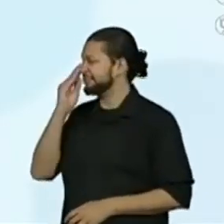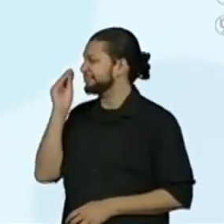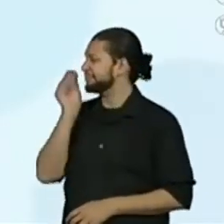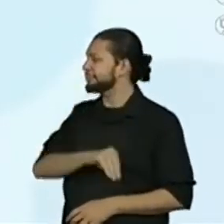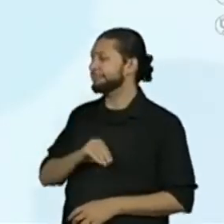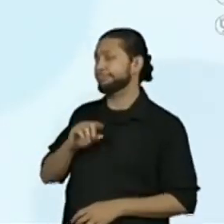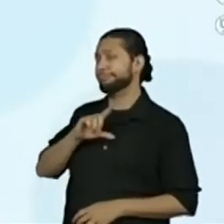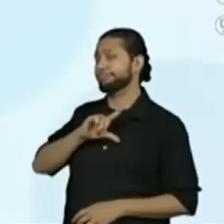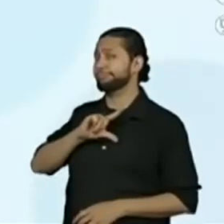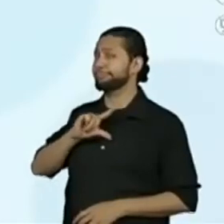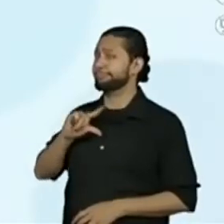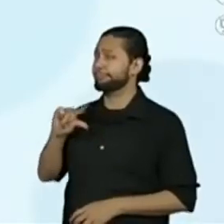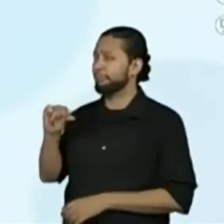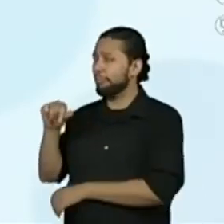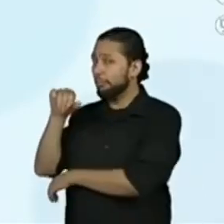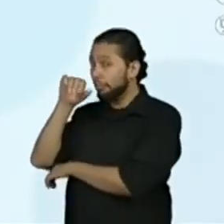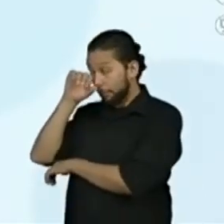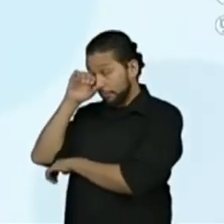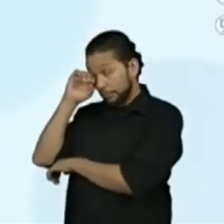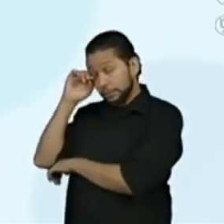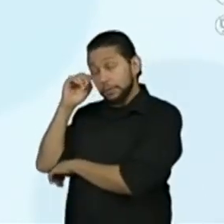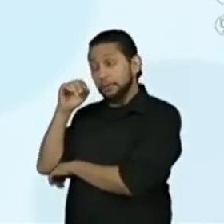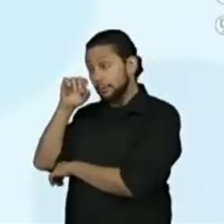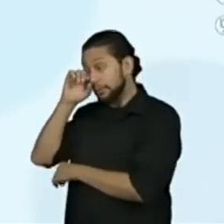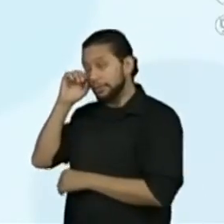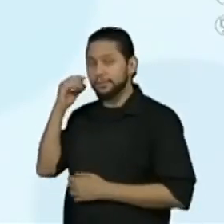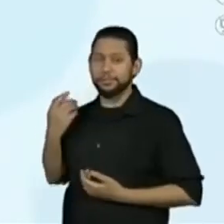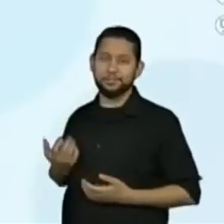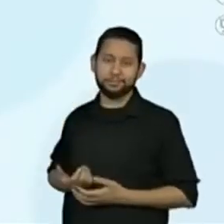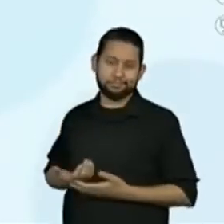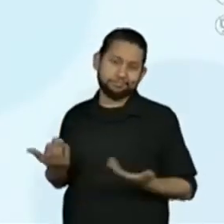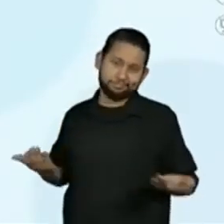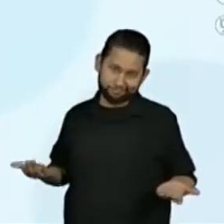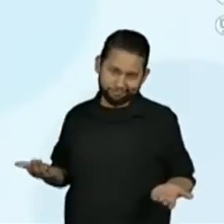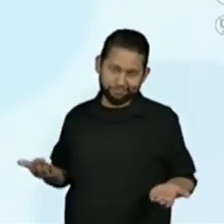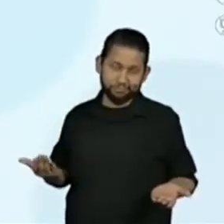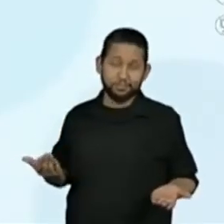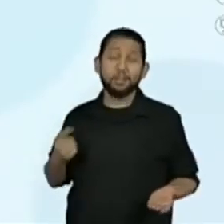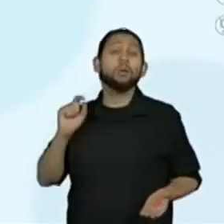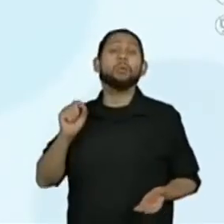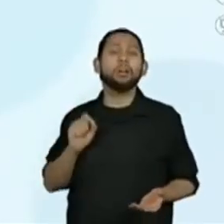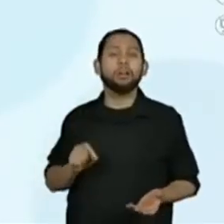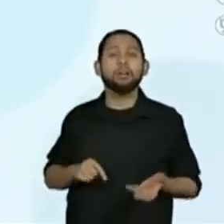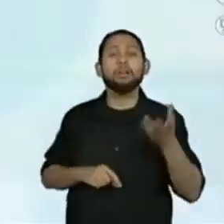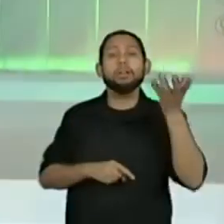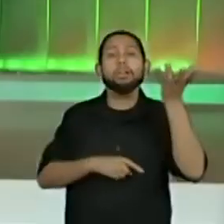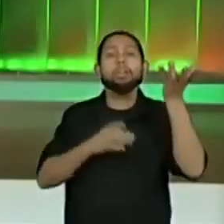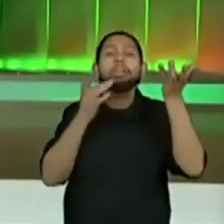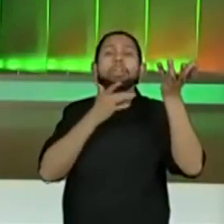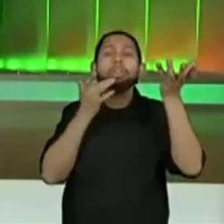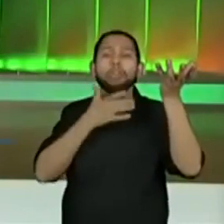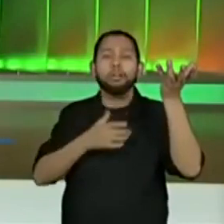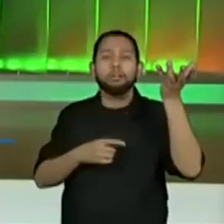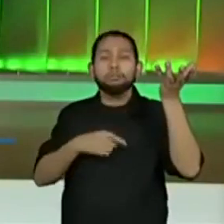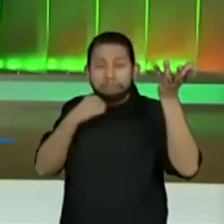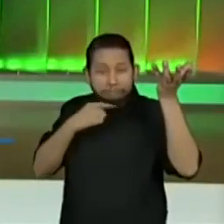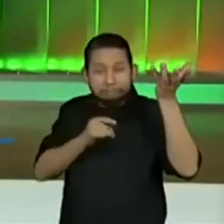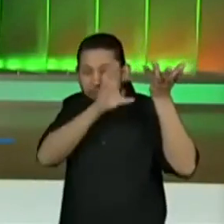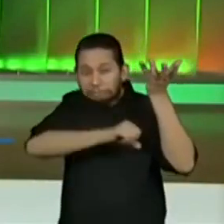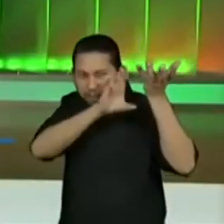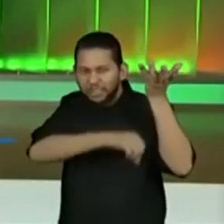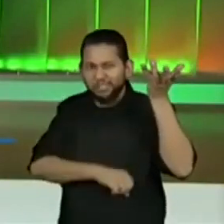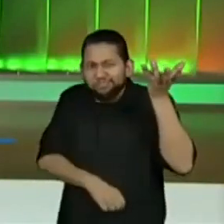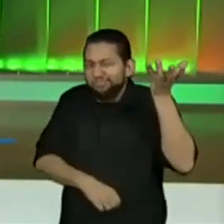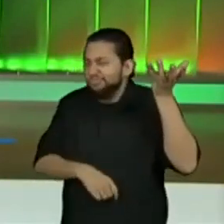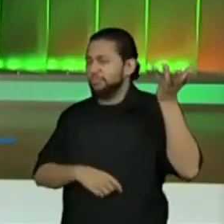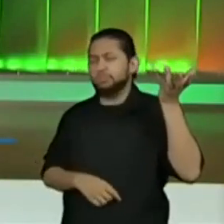foi-se consolada. Então, ela mesma arrumou uma desculpa para ela se consolar. Essa fábula é bem legal. Olha só, os